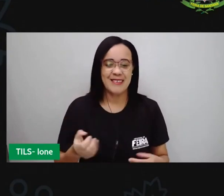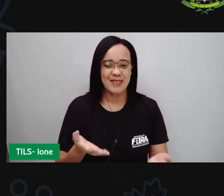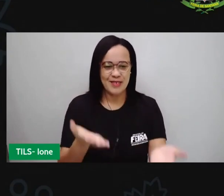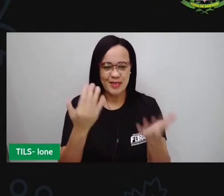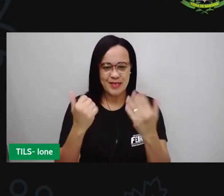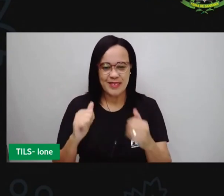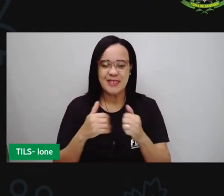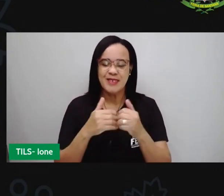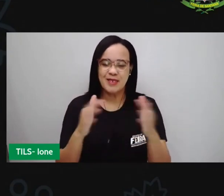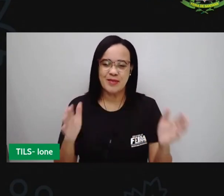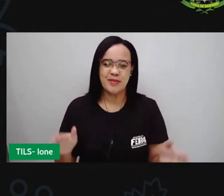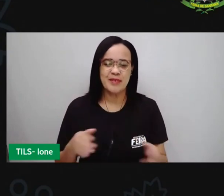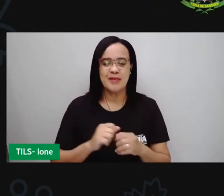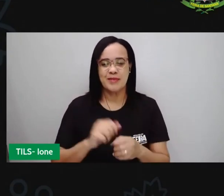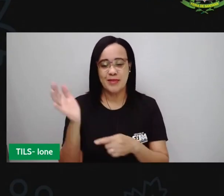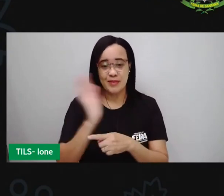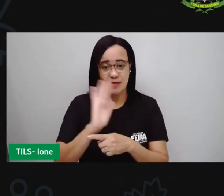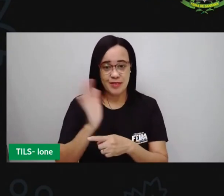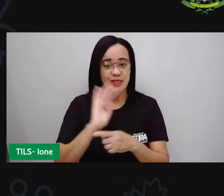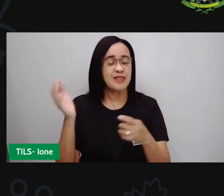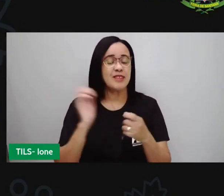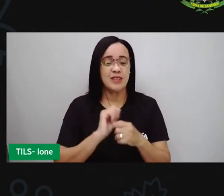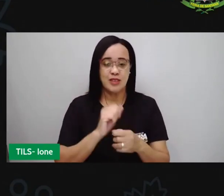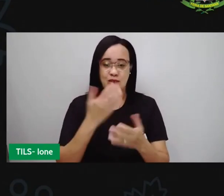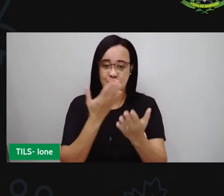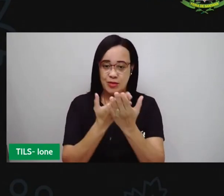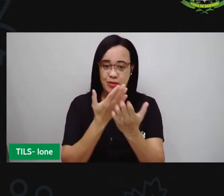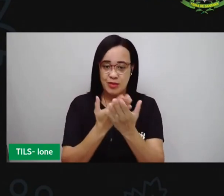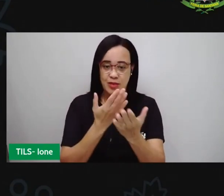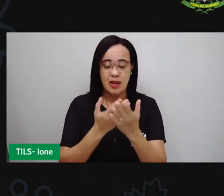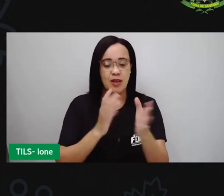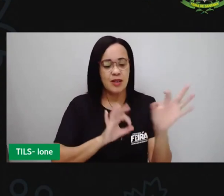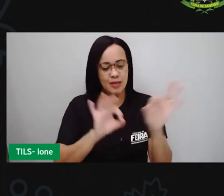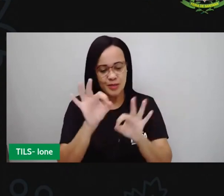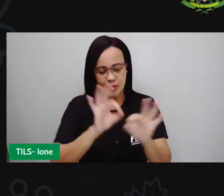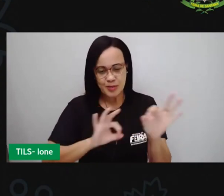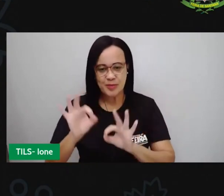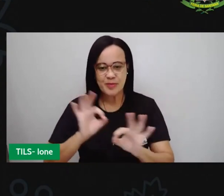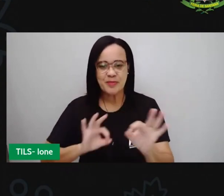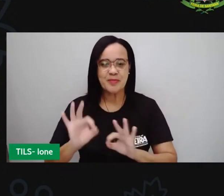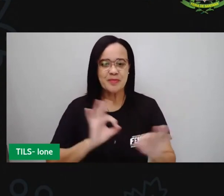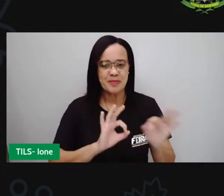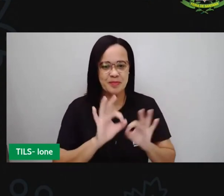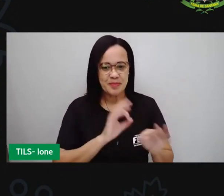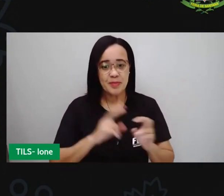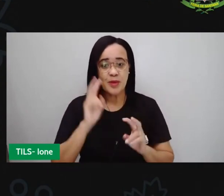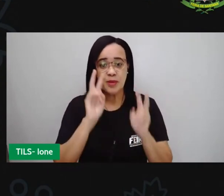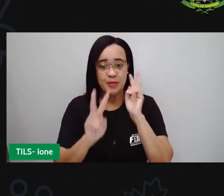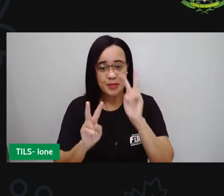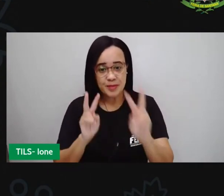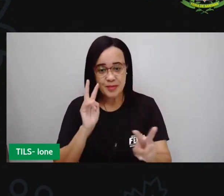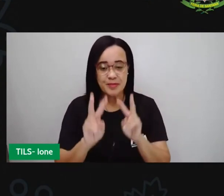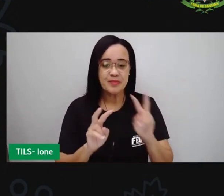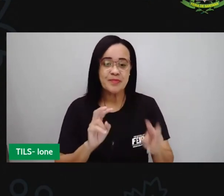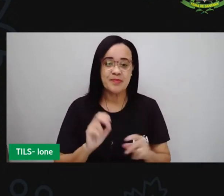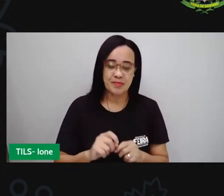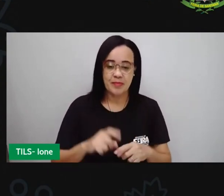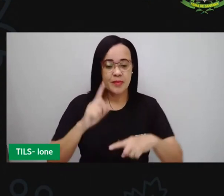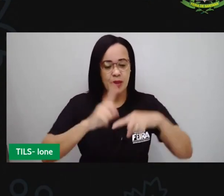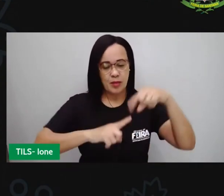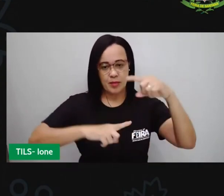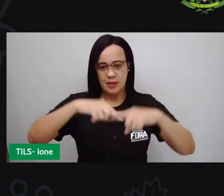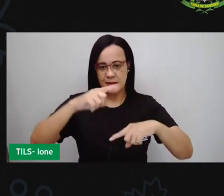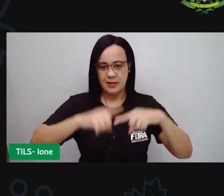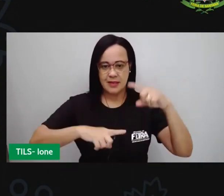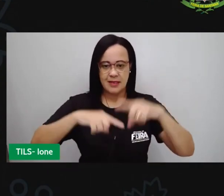mais uma videoaula, né? Se preparem aí, ó, observem aí o material que vão